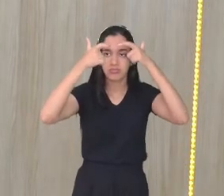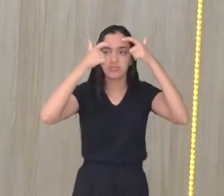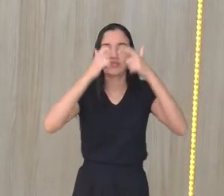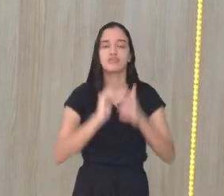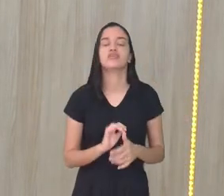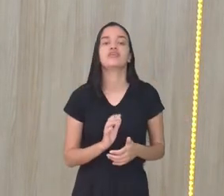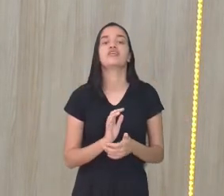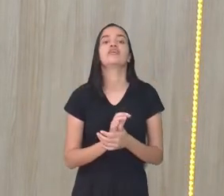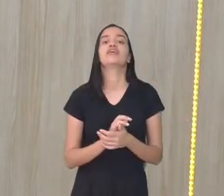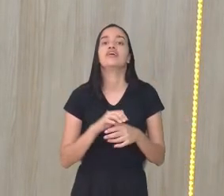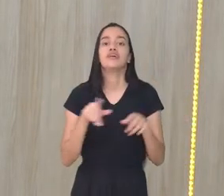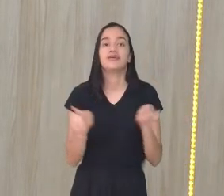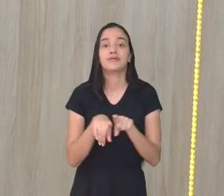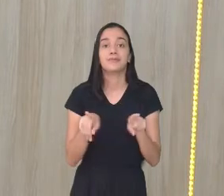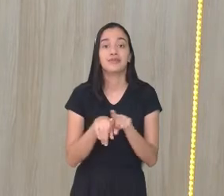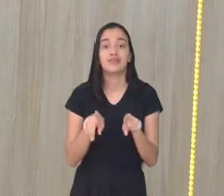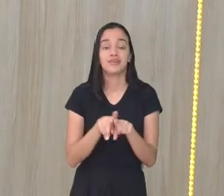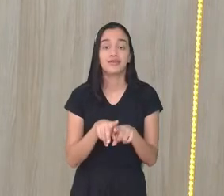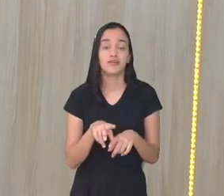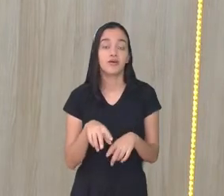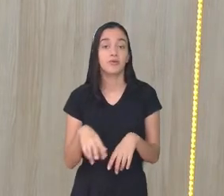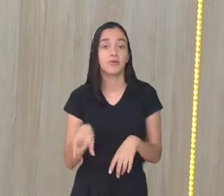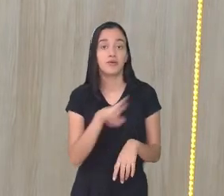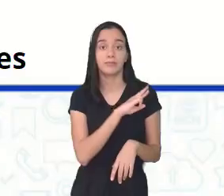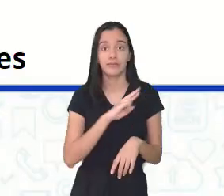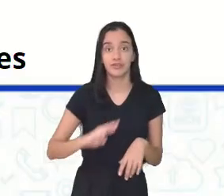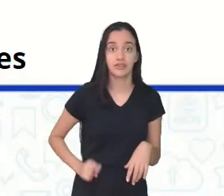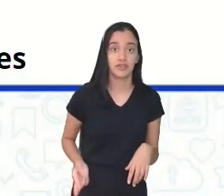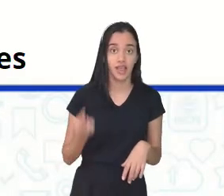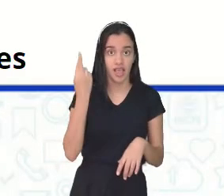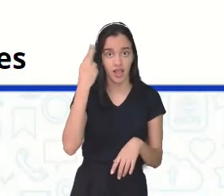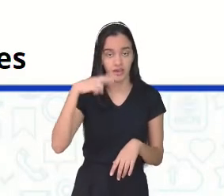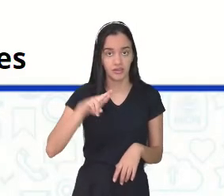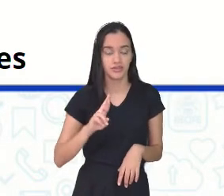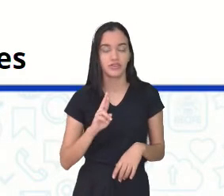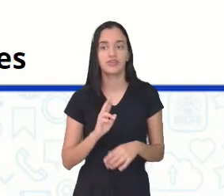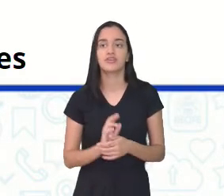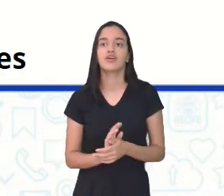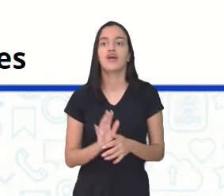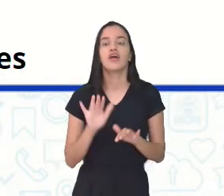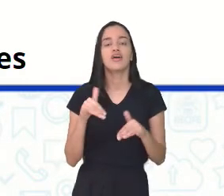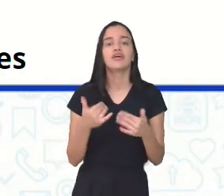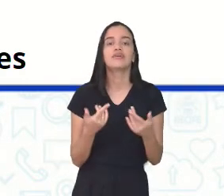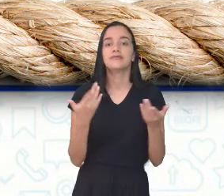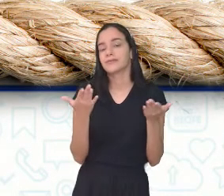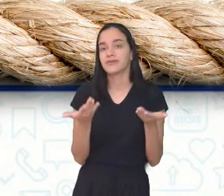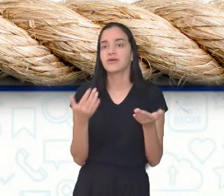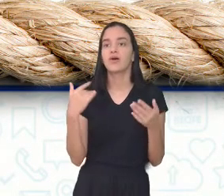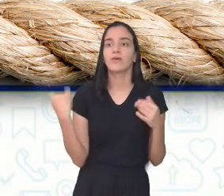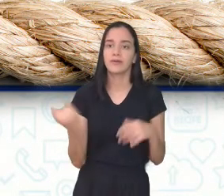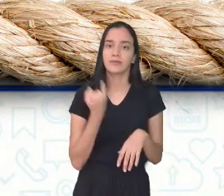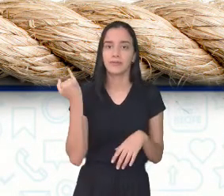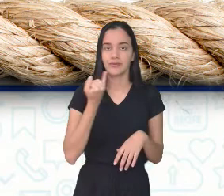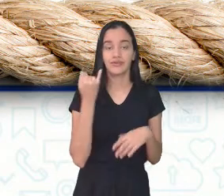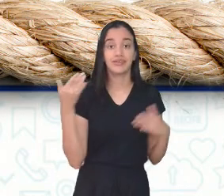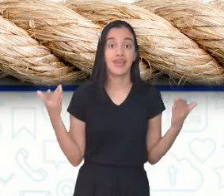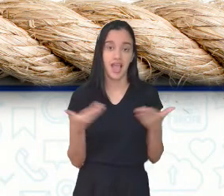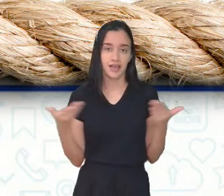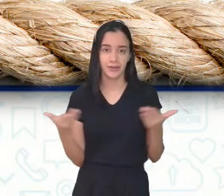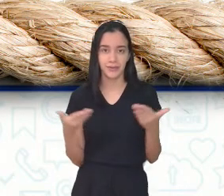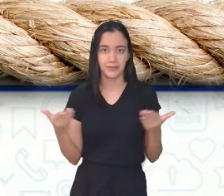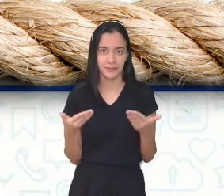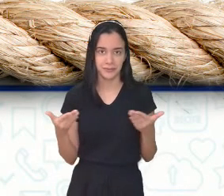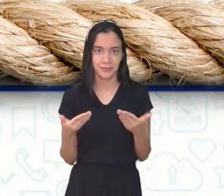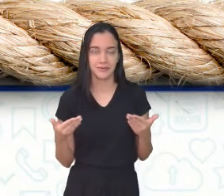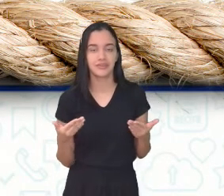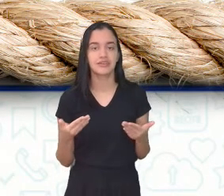autoridades religiosas. Vossa Excelência, não é? Altas autoridades. Então, é importante. Então, agora,